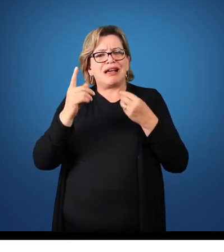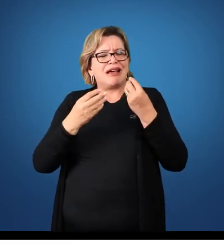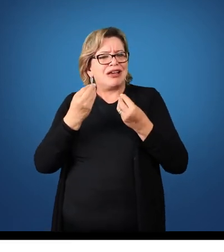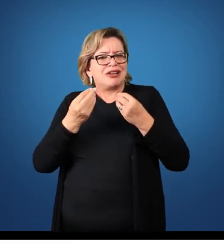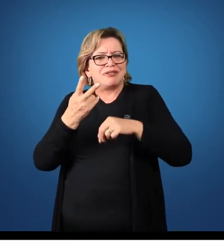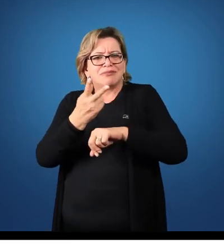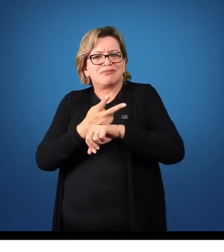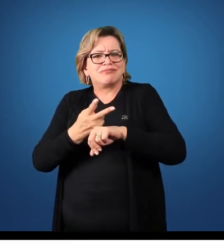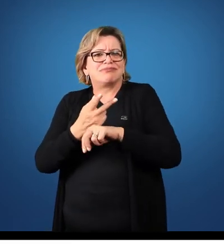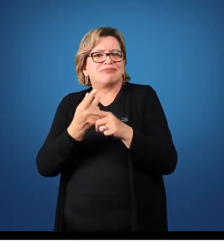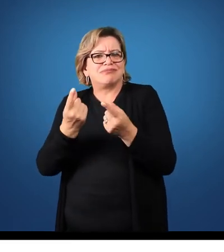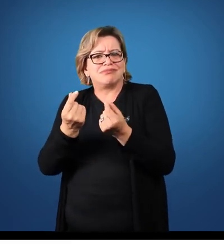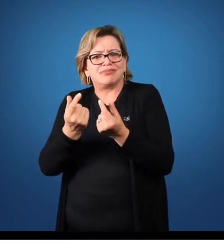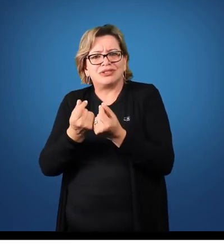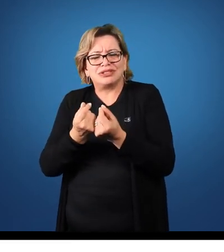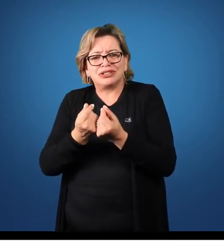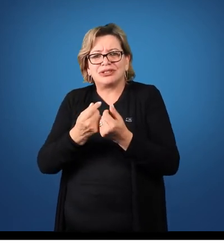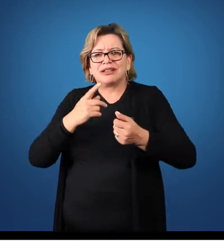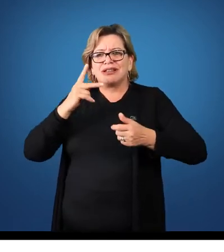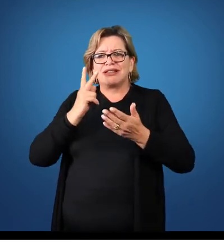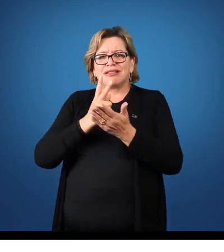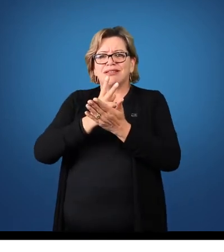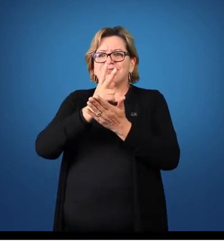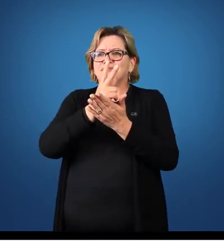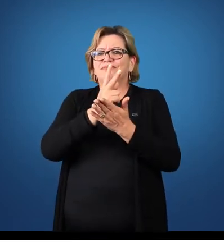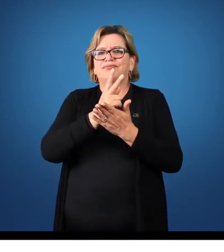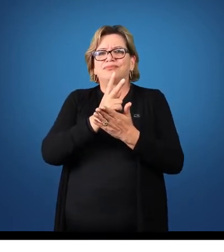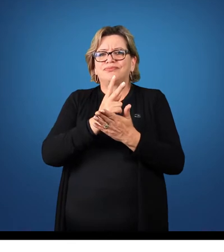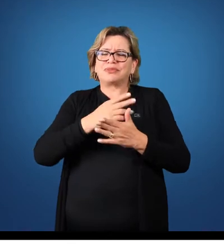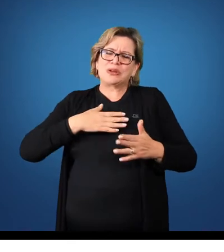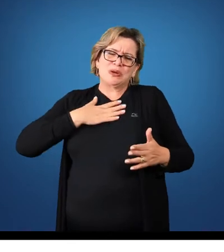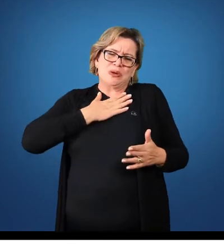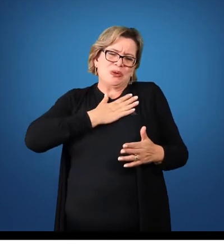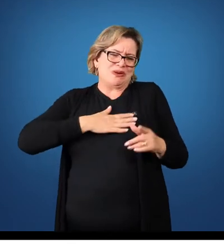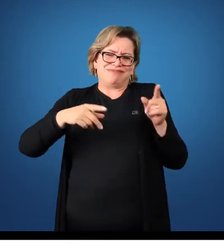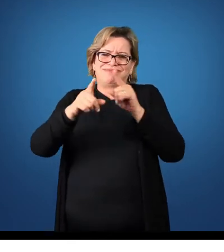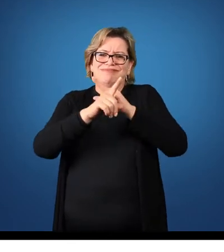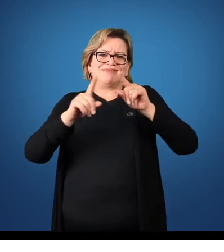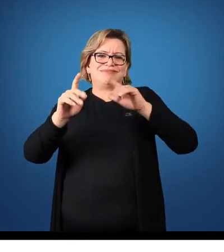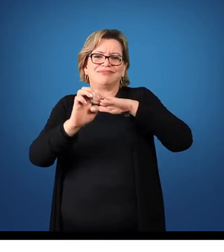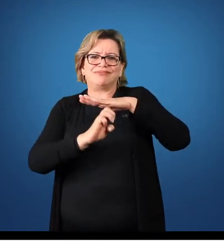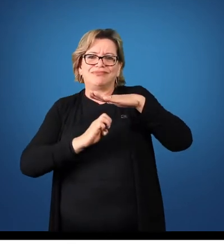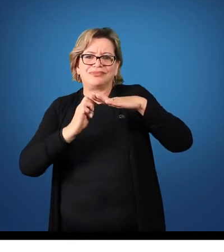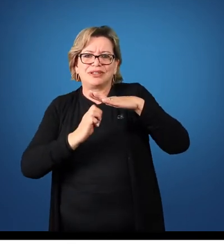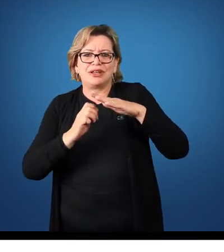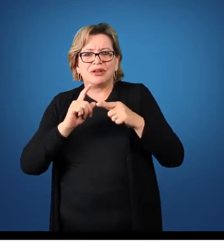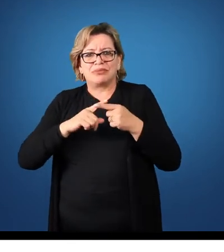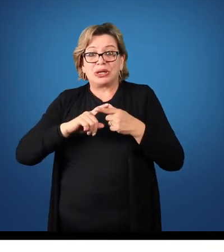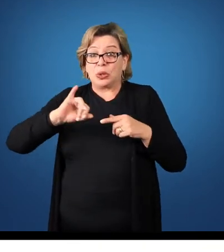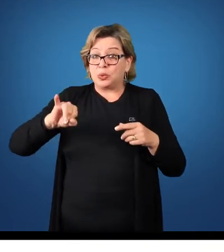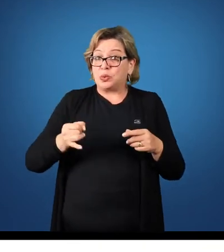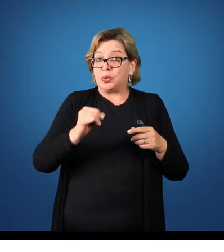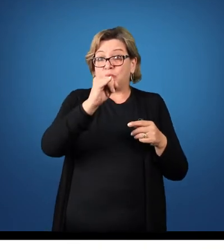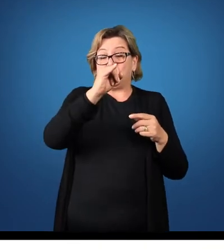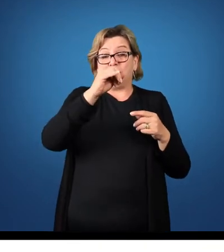de recursos que seja agradável para a empresa porque é muito onerosa. Os juros são muito